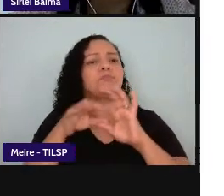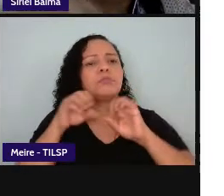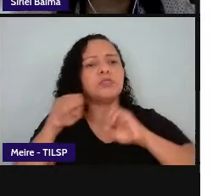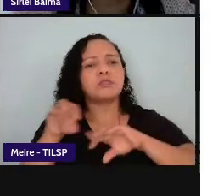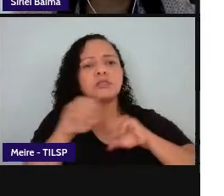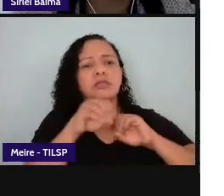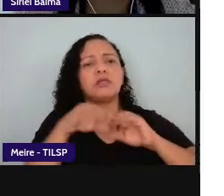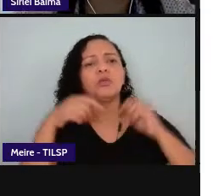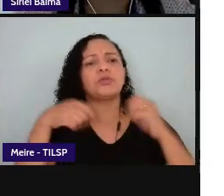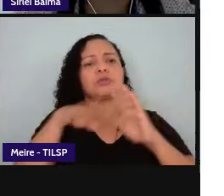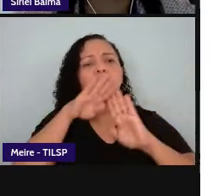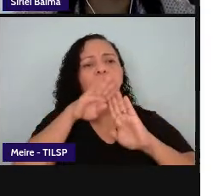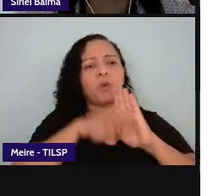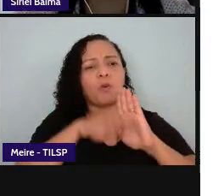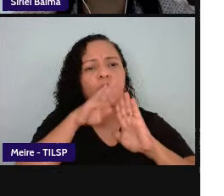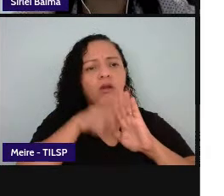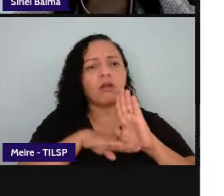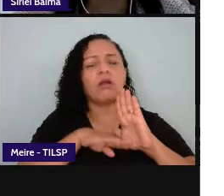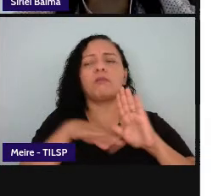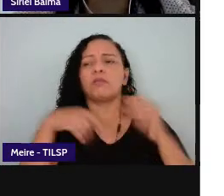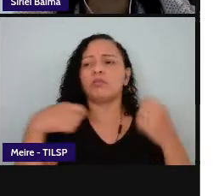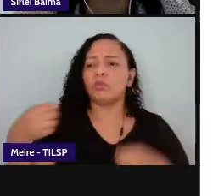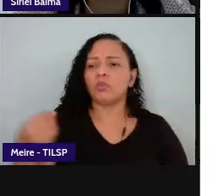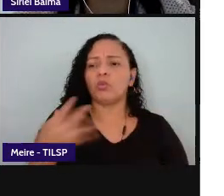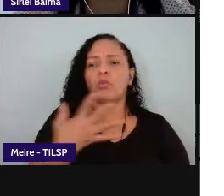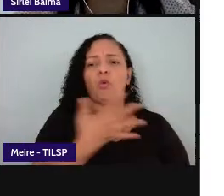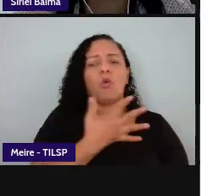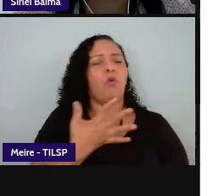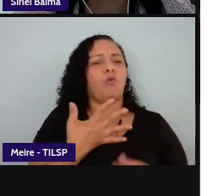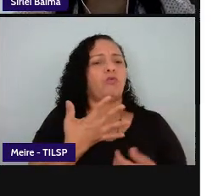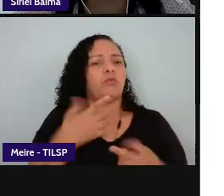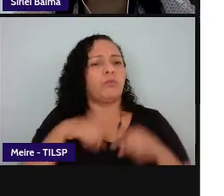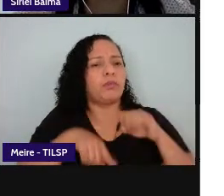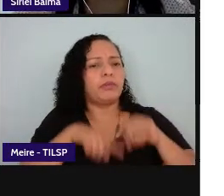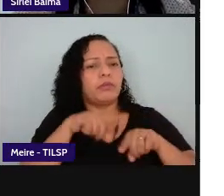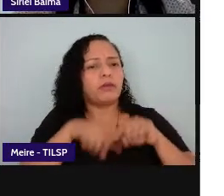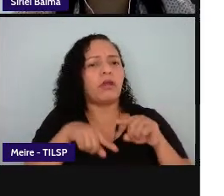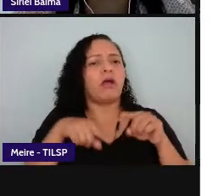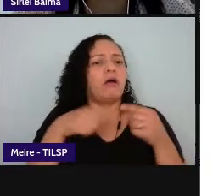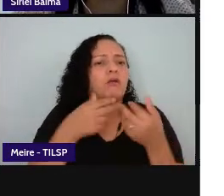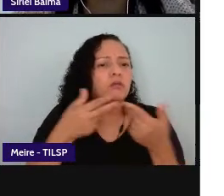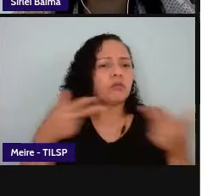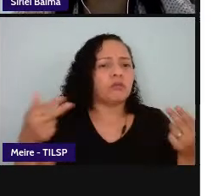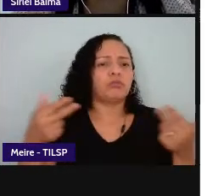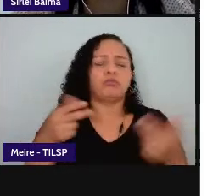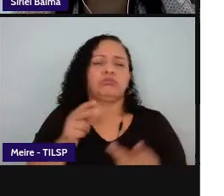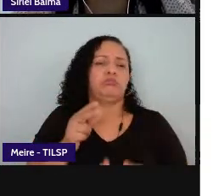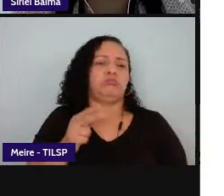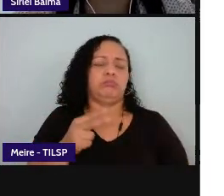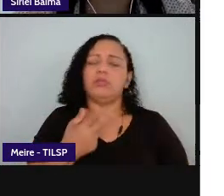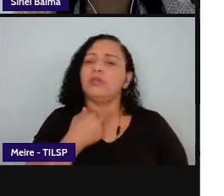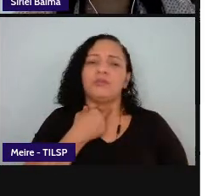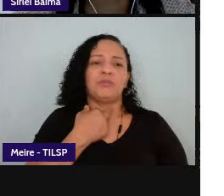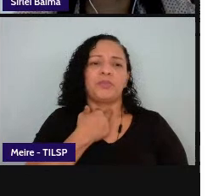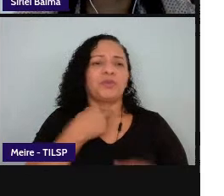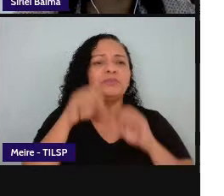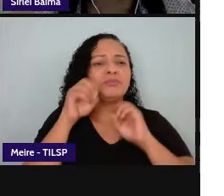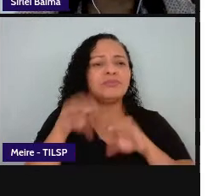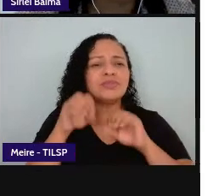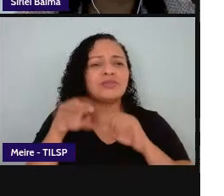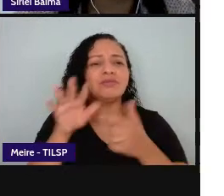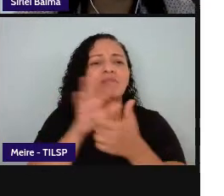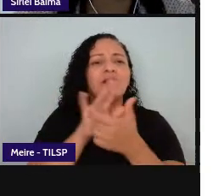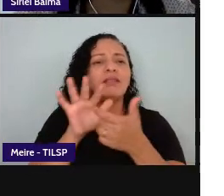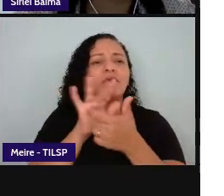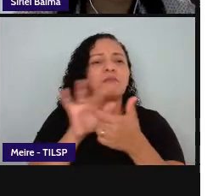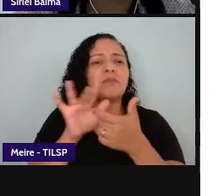novos aparatos tecnológicos novos dispositivos não dá para que se pense o ensino de letramento sem que